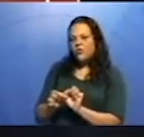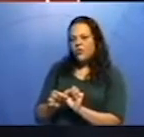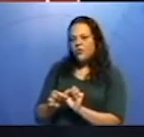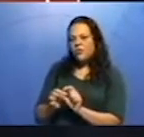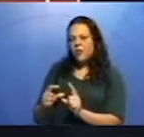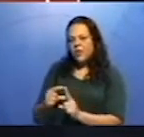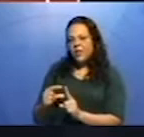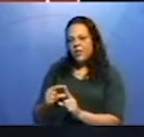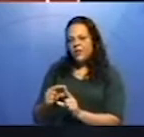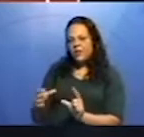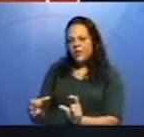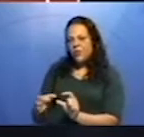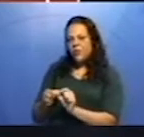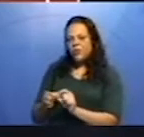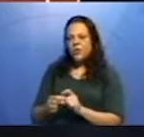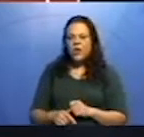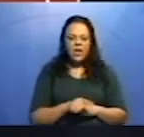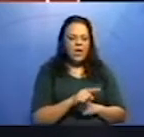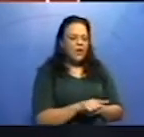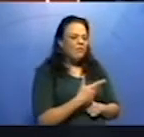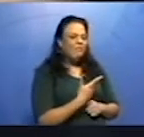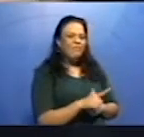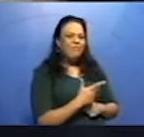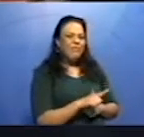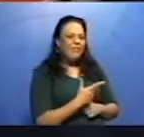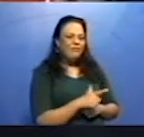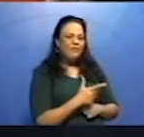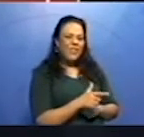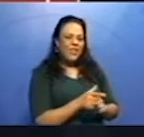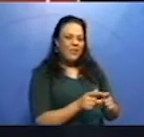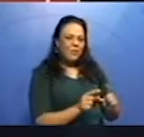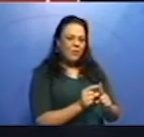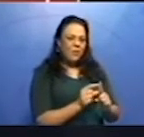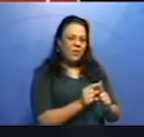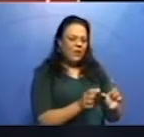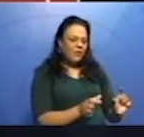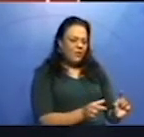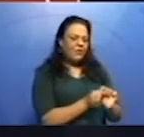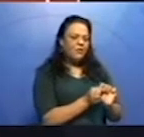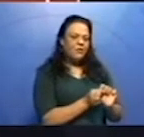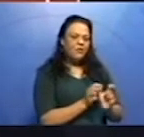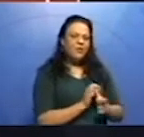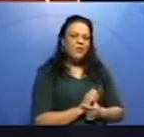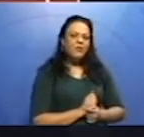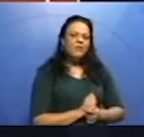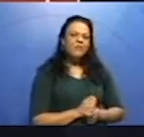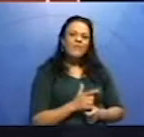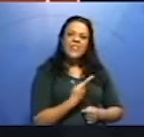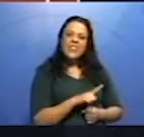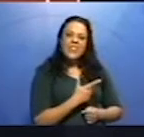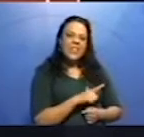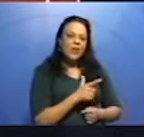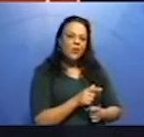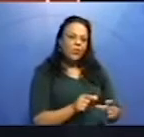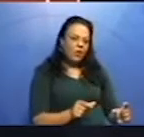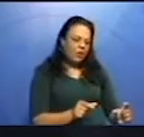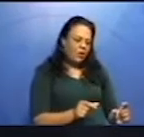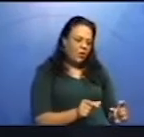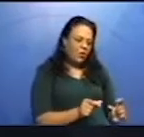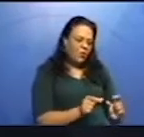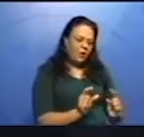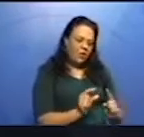assindéticas, qual a diferença desse A antes? Não possuem conjunções coordenativas.